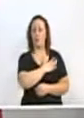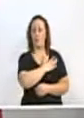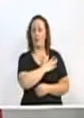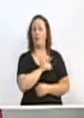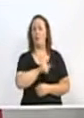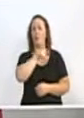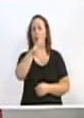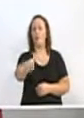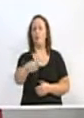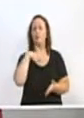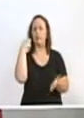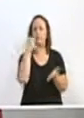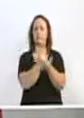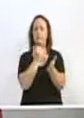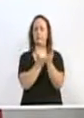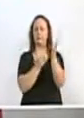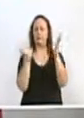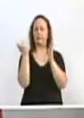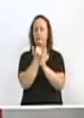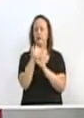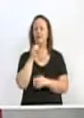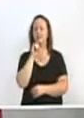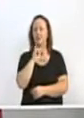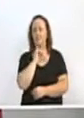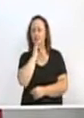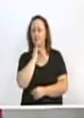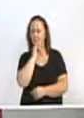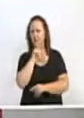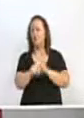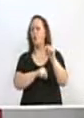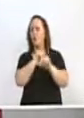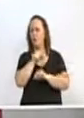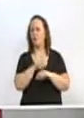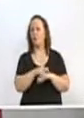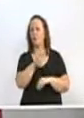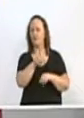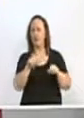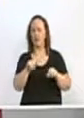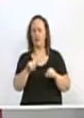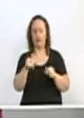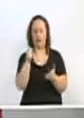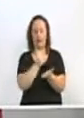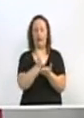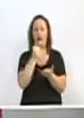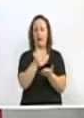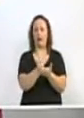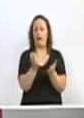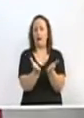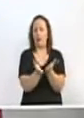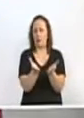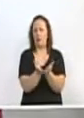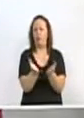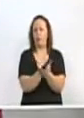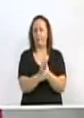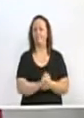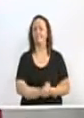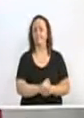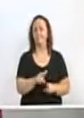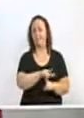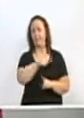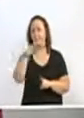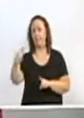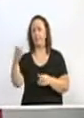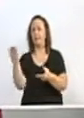Blumenau, se não pagarmos o IPTU, o governo manda para protesto em cartório, do protesto em cartório vai para o Poder